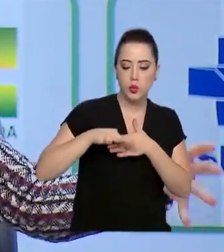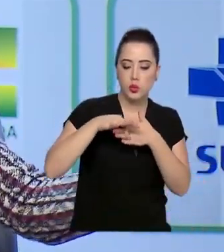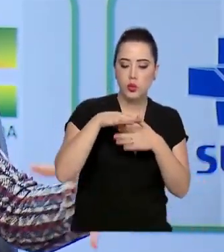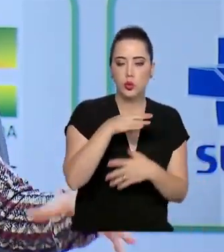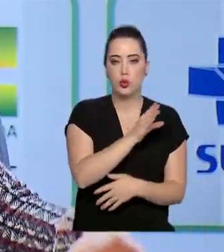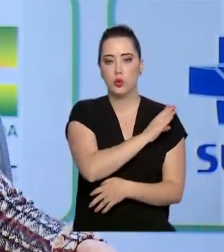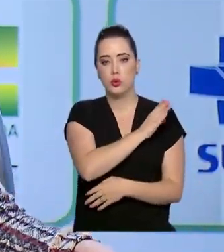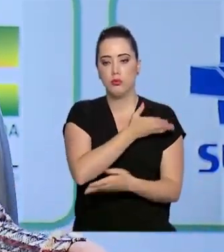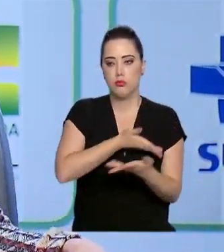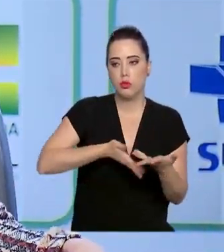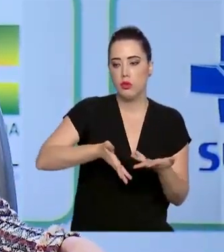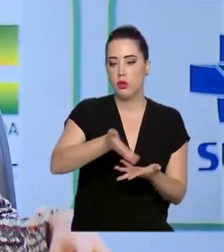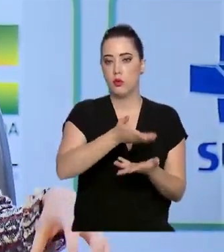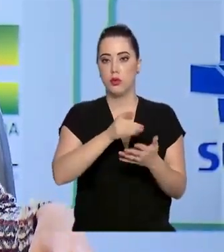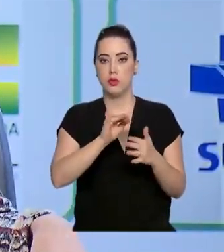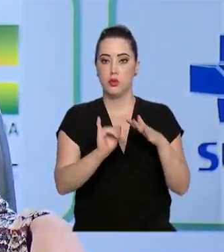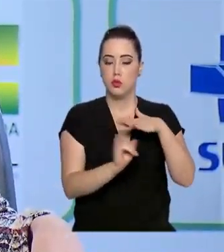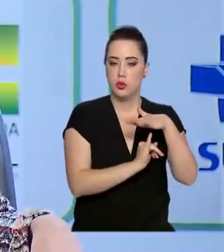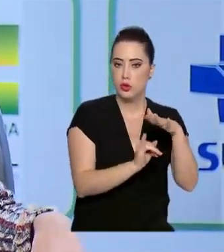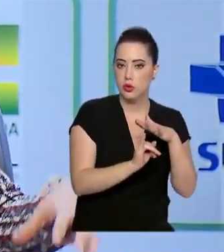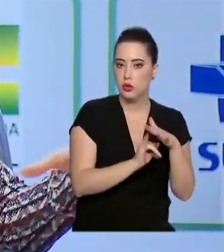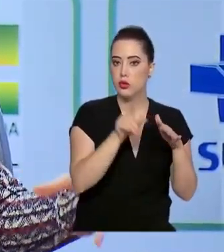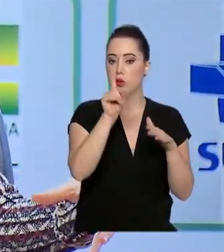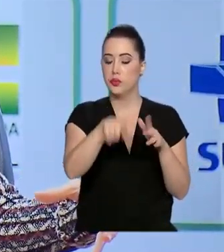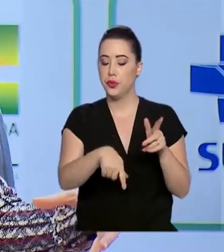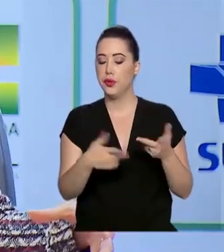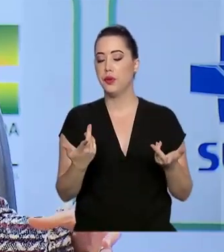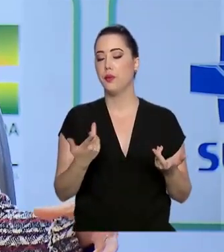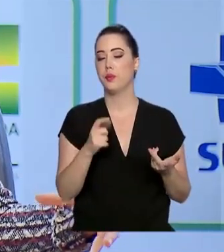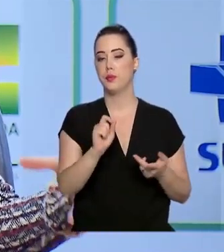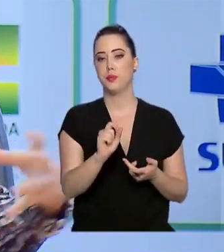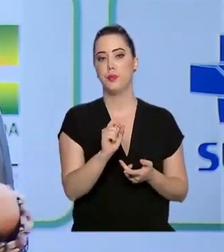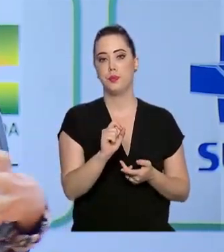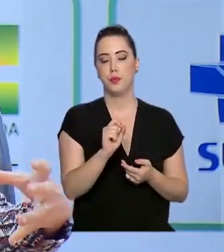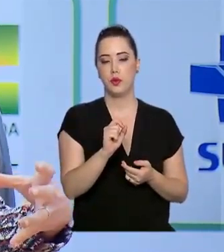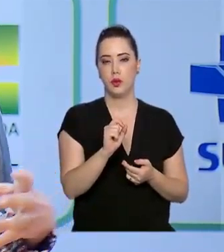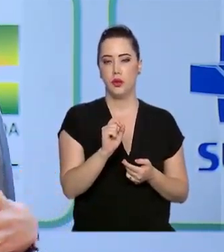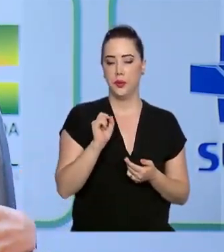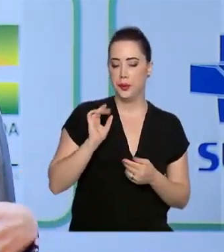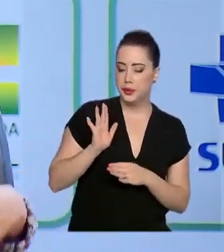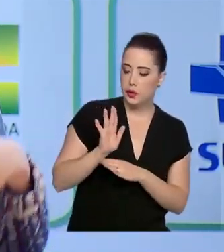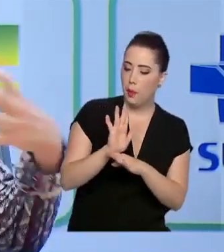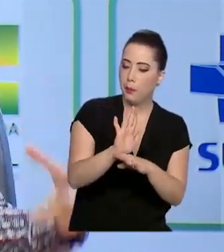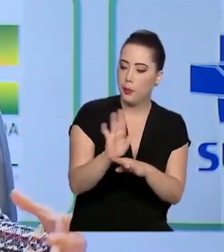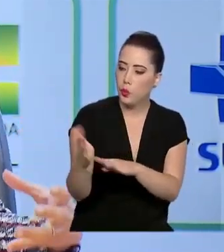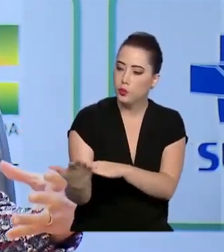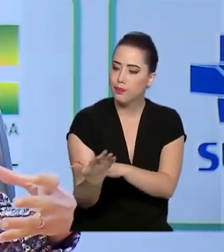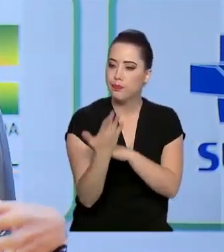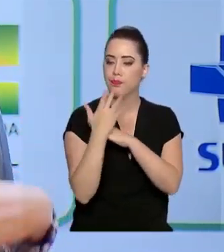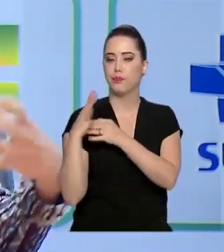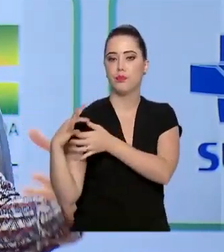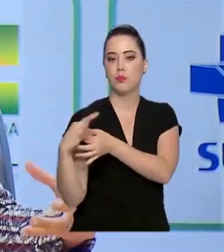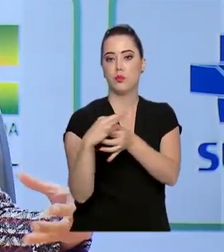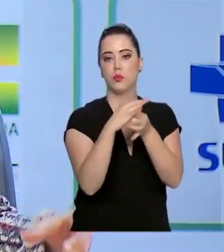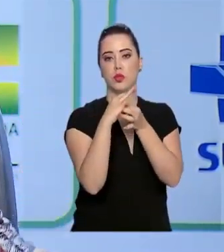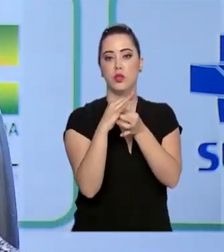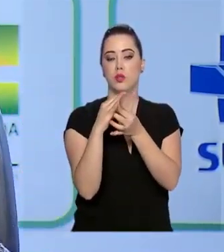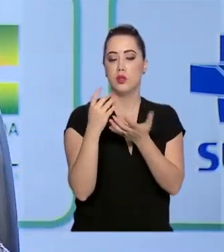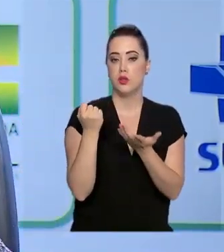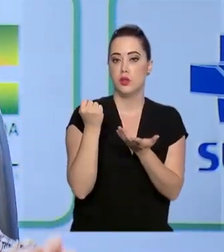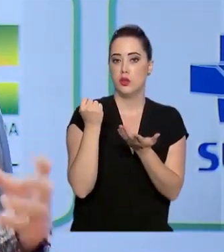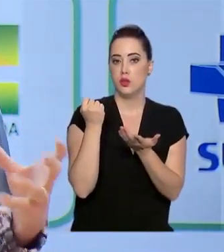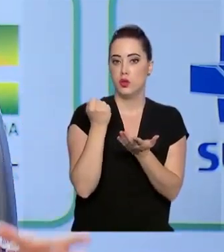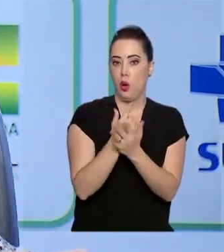colaboração entre instituições, que é essa colaboração e parceria na aquisição